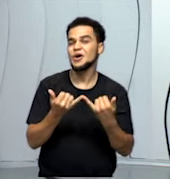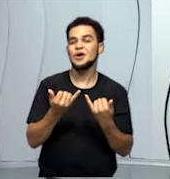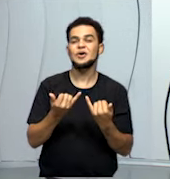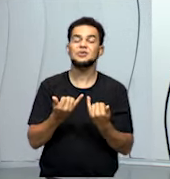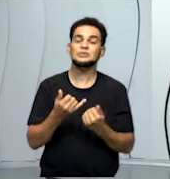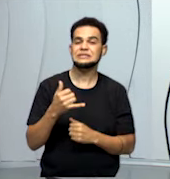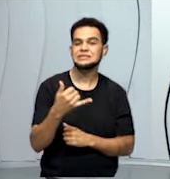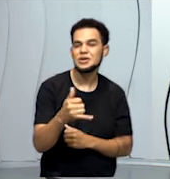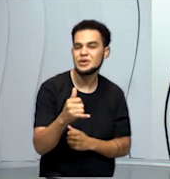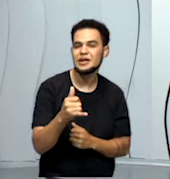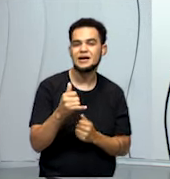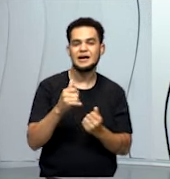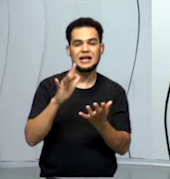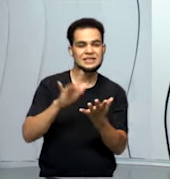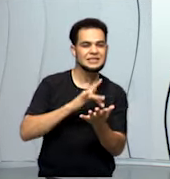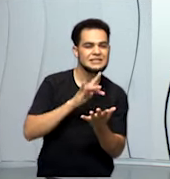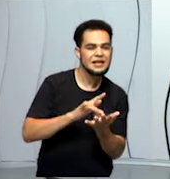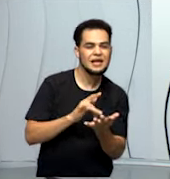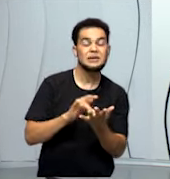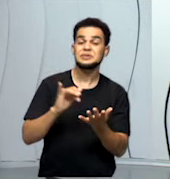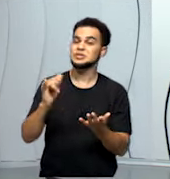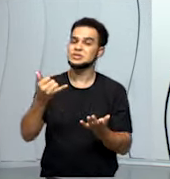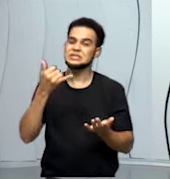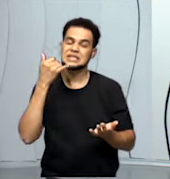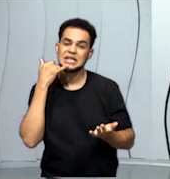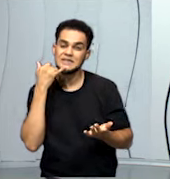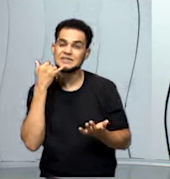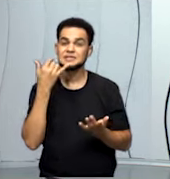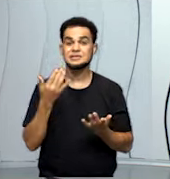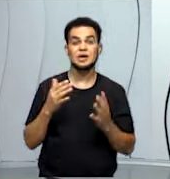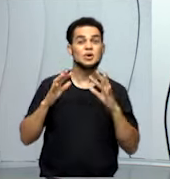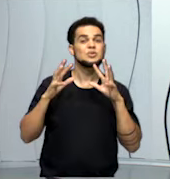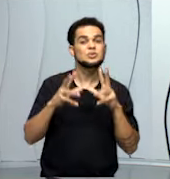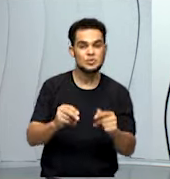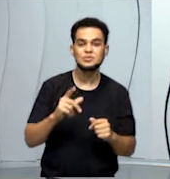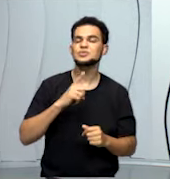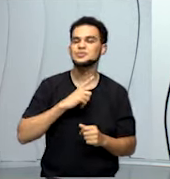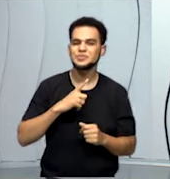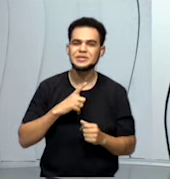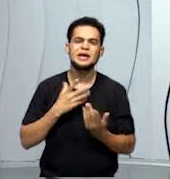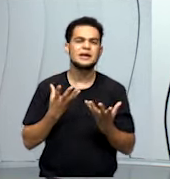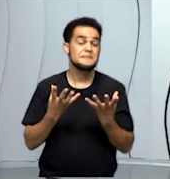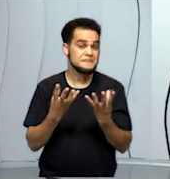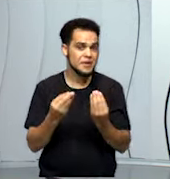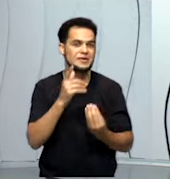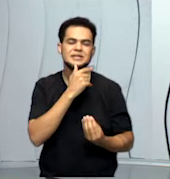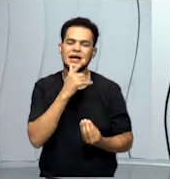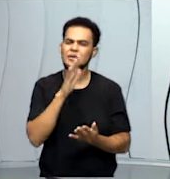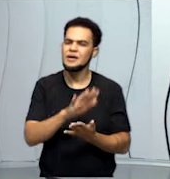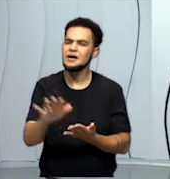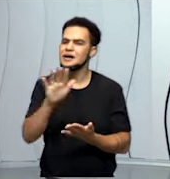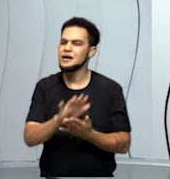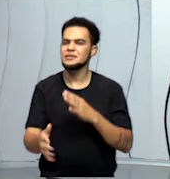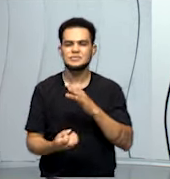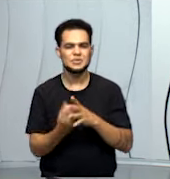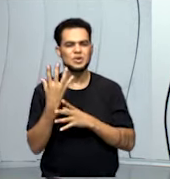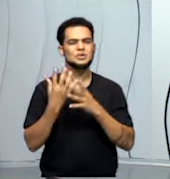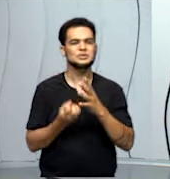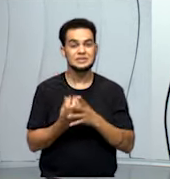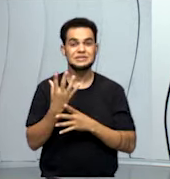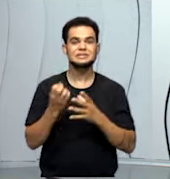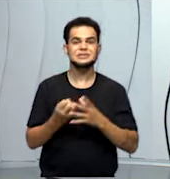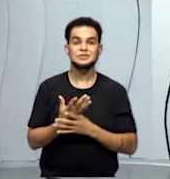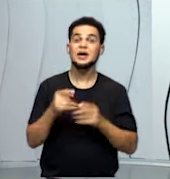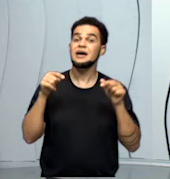Então, nossos computadores, jogos eletrônicos, celulares, tablets, televisão,